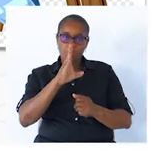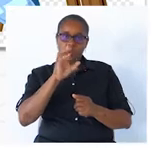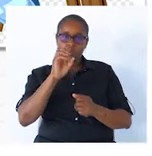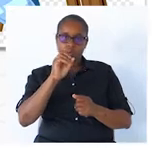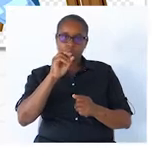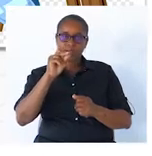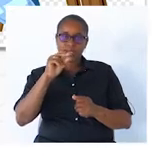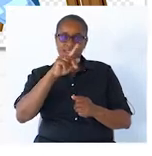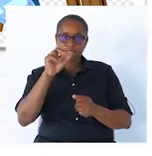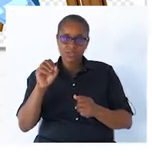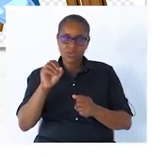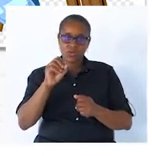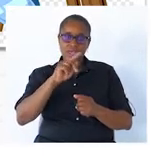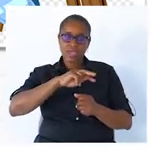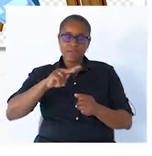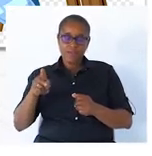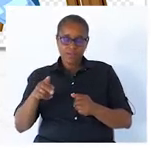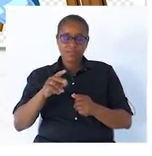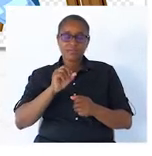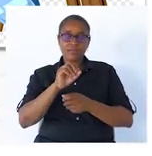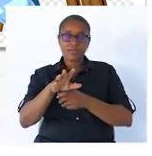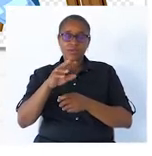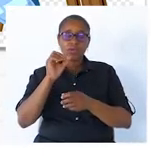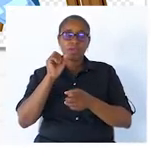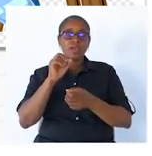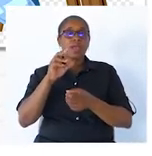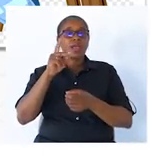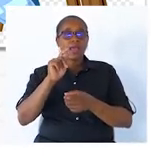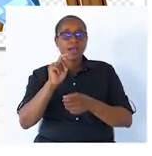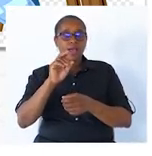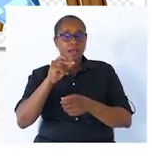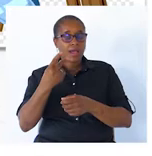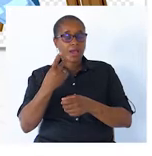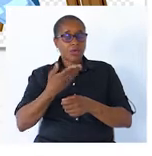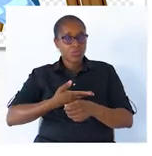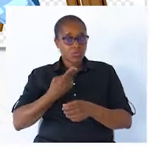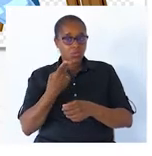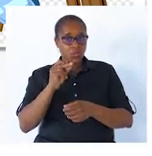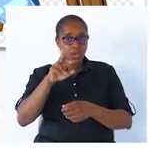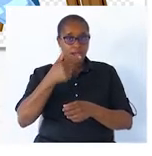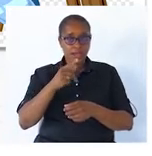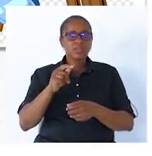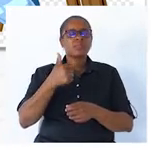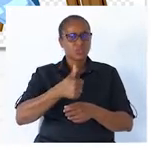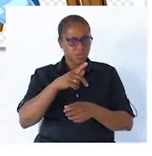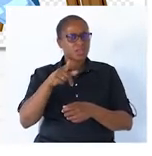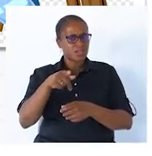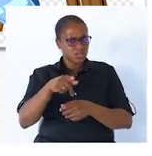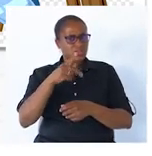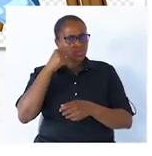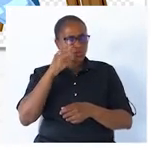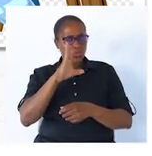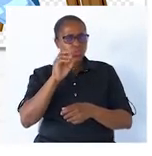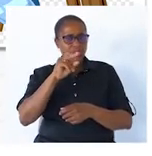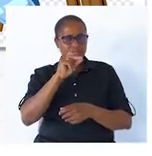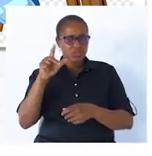enviou um e-mail ao Duarte. Muito bem. Foi isso que o João fez. Ele